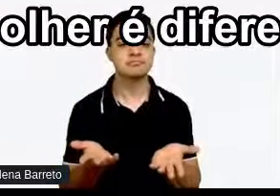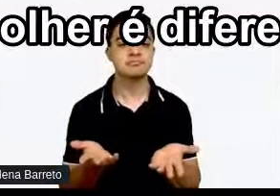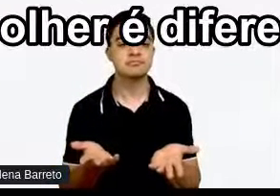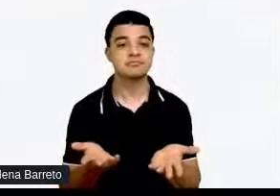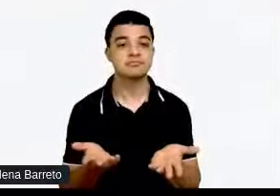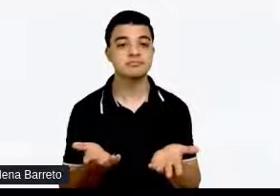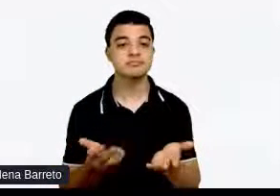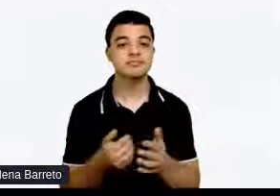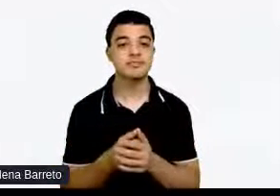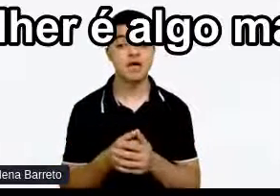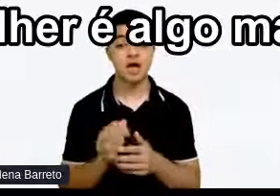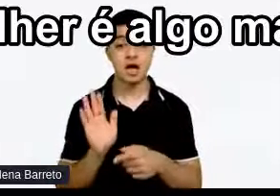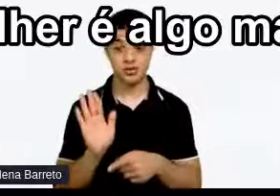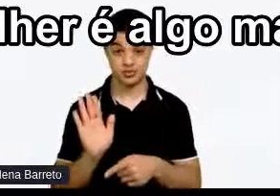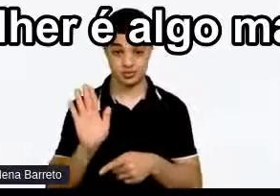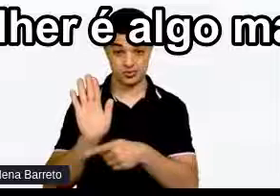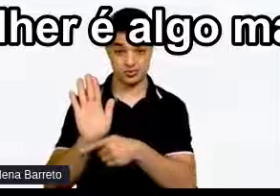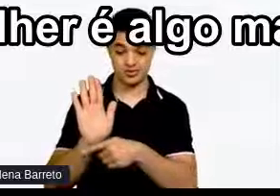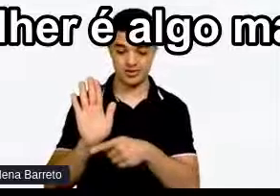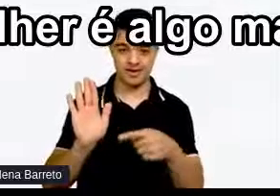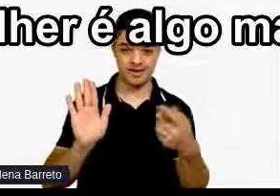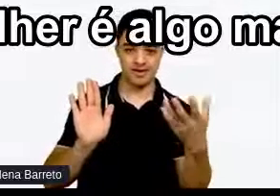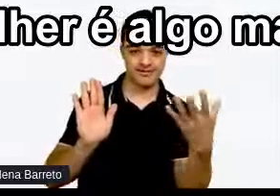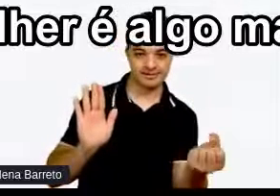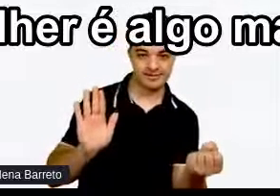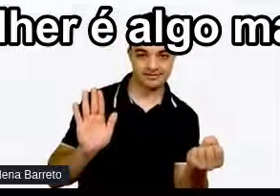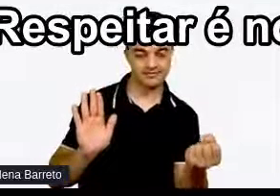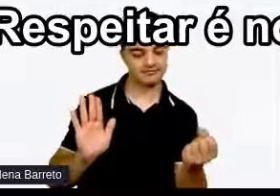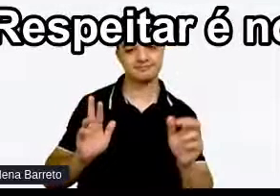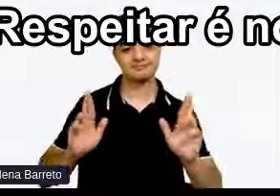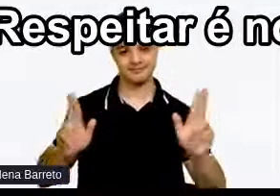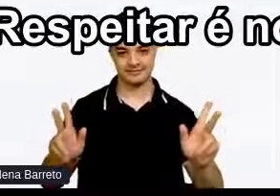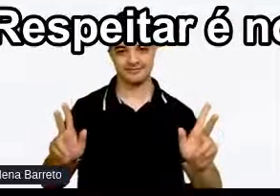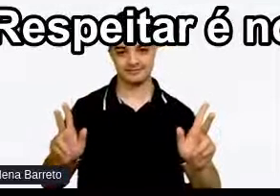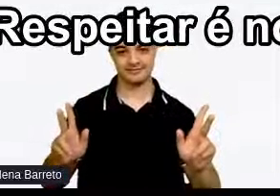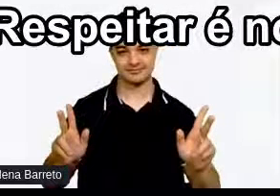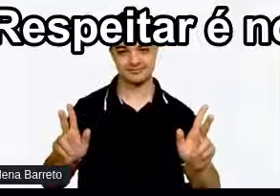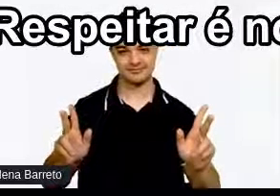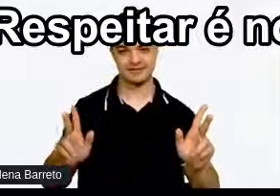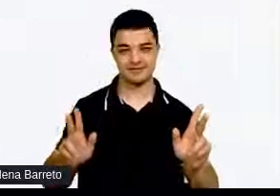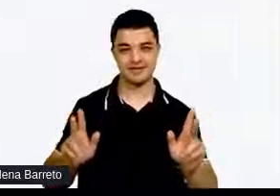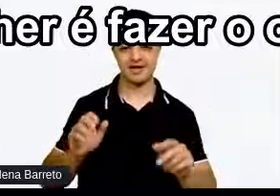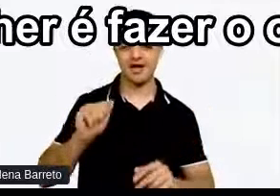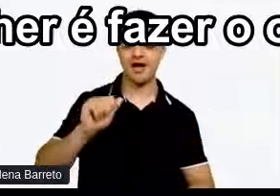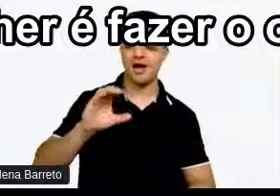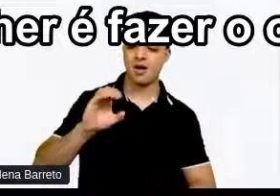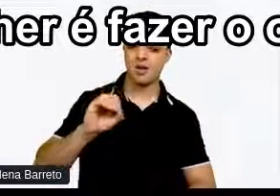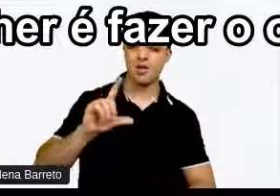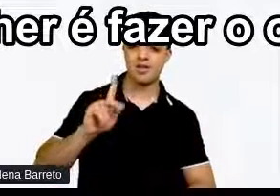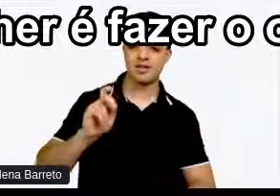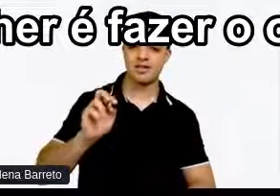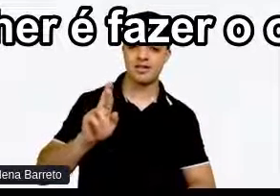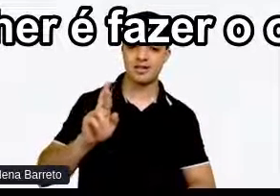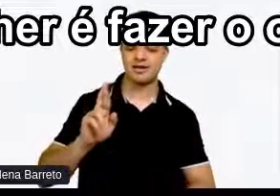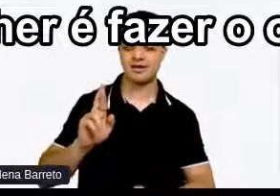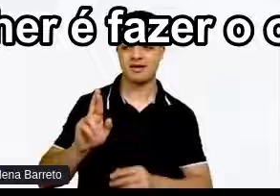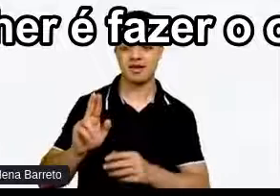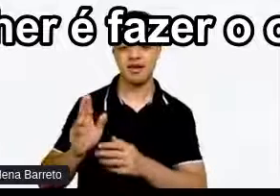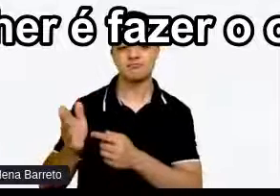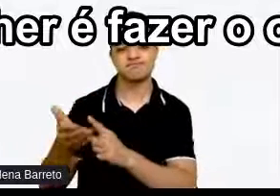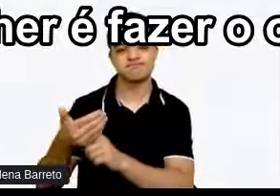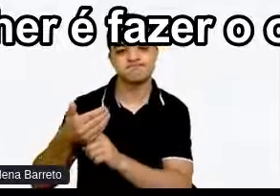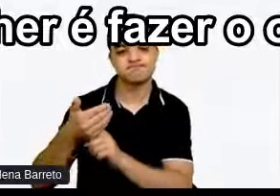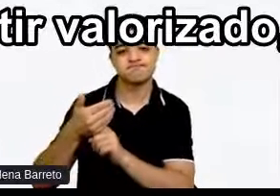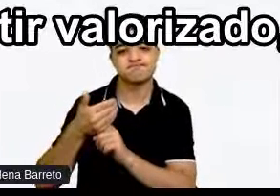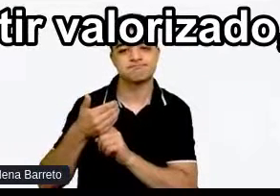Aceitar E acolher É algo maior Que só respeitar Respeitar É nossa obrigação Acolher É fazer o outro Se